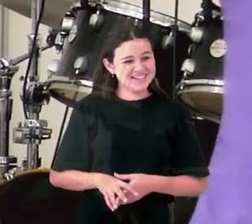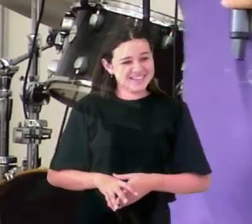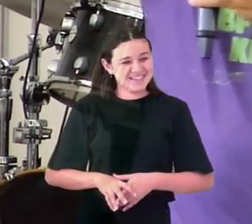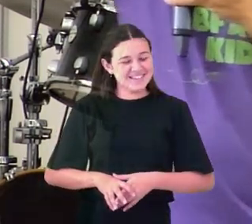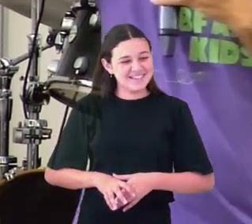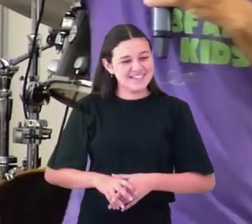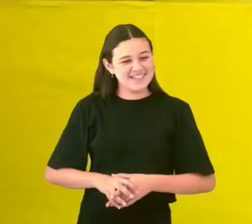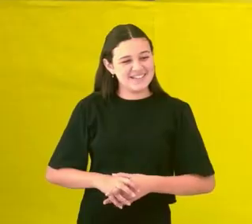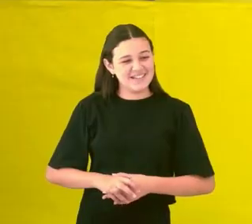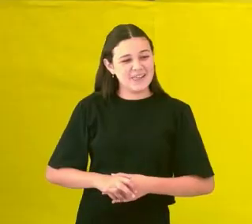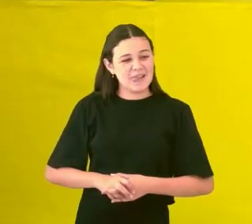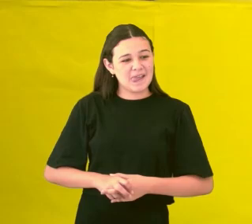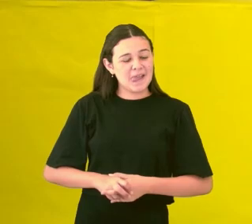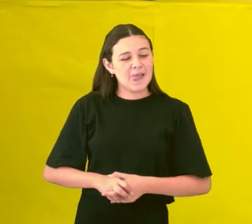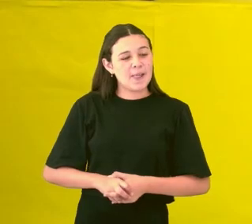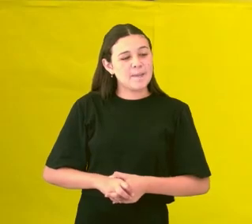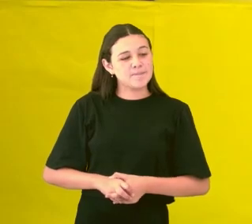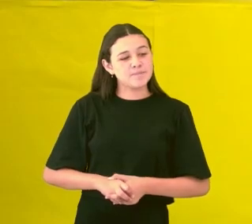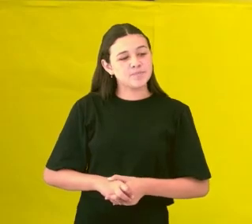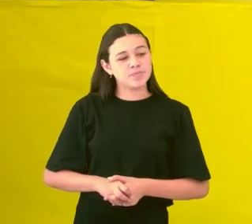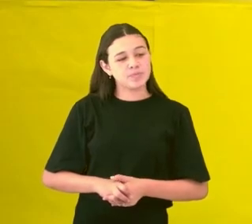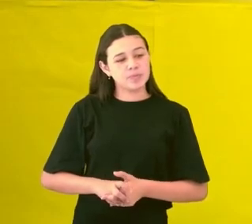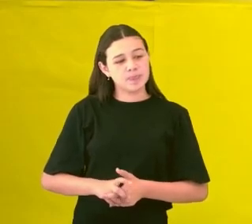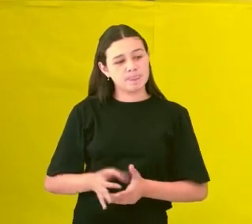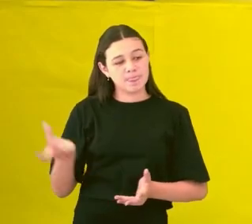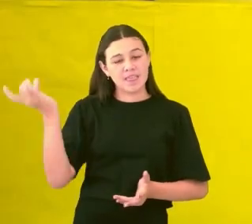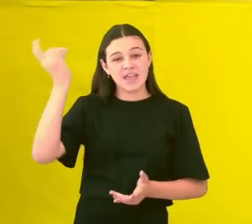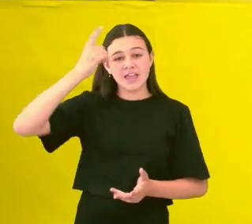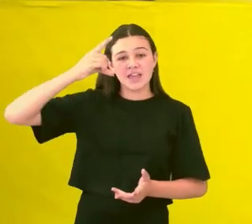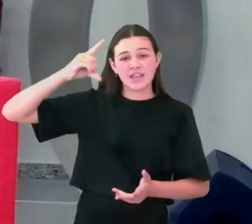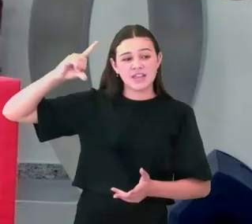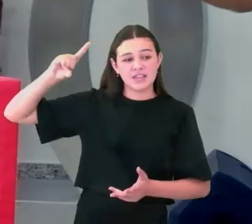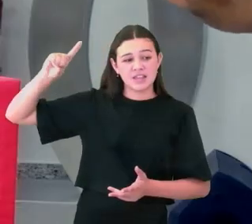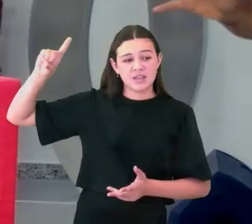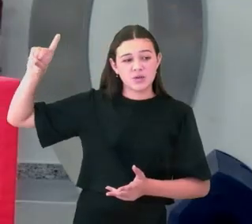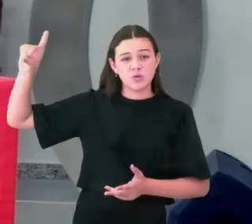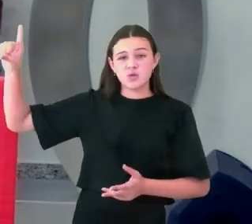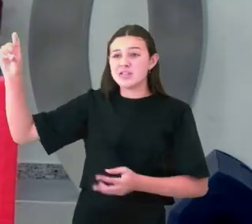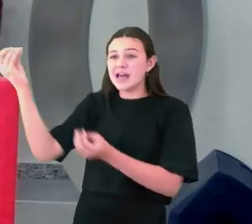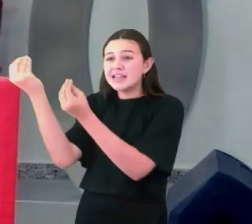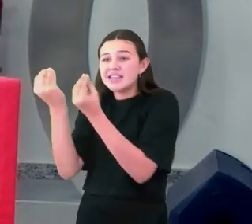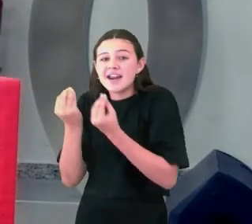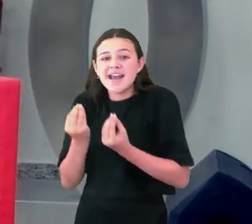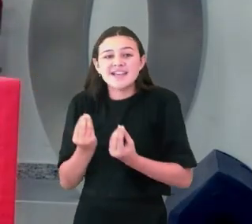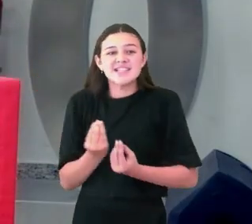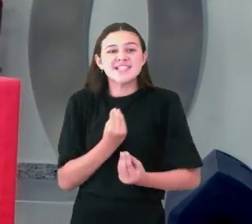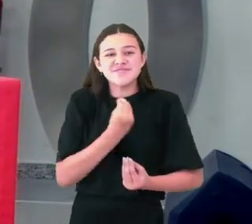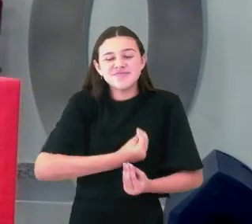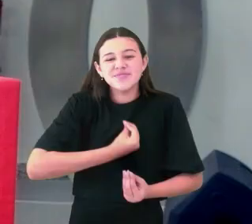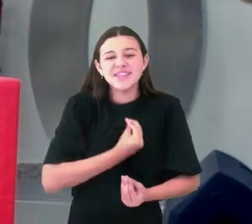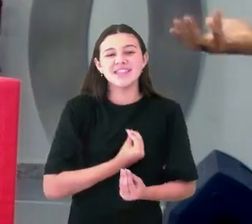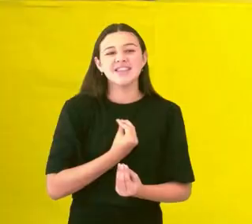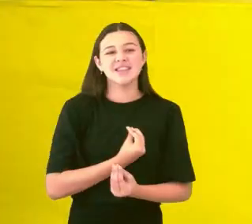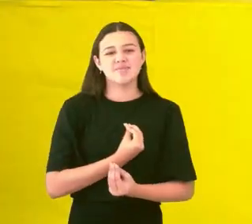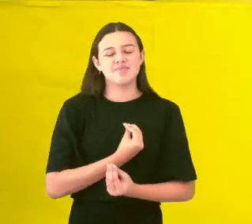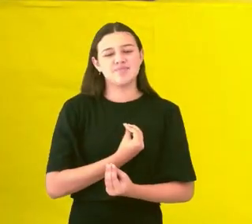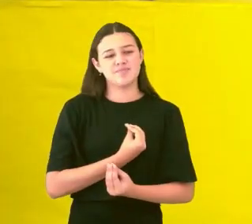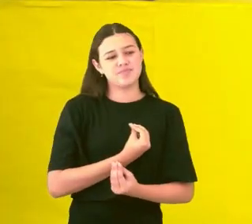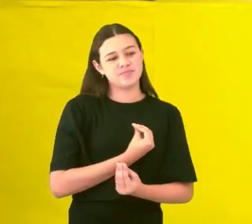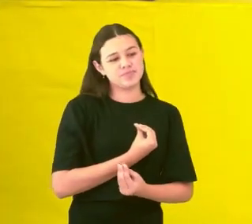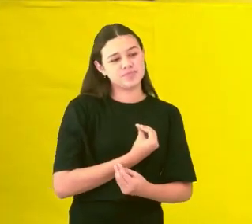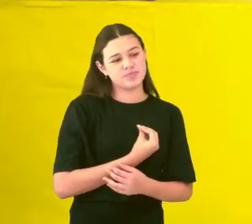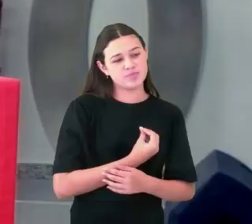estava trazendo vida. A presença do Espírito Santo, portanto, é a transformação do caos em ordem.